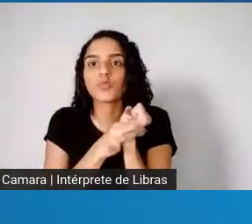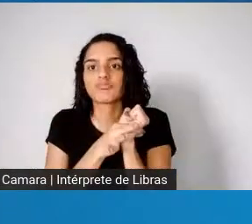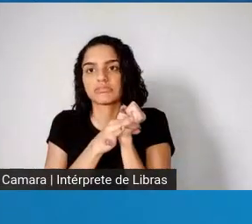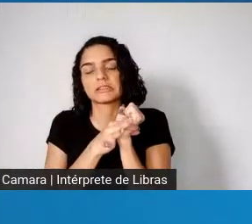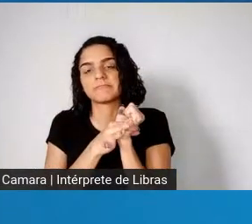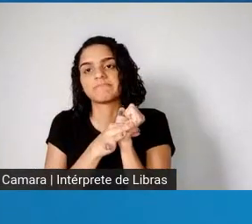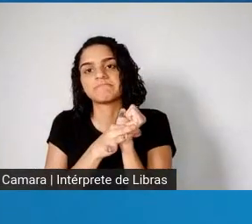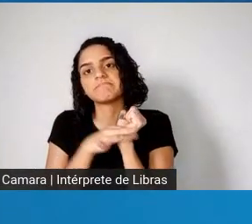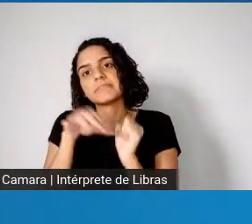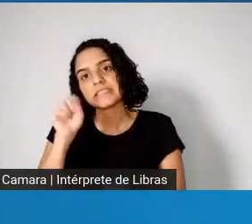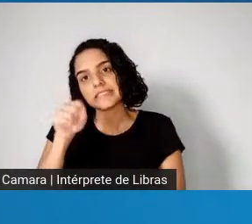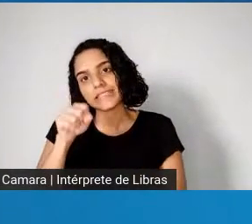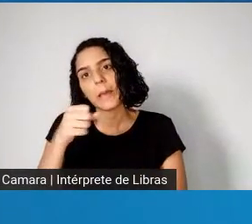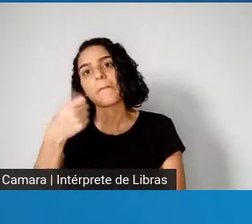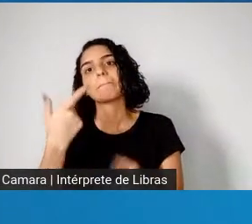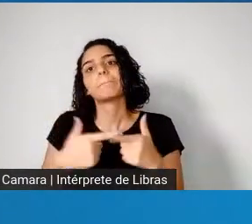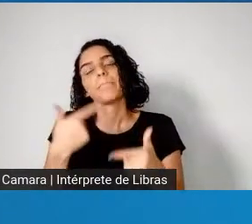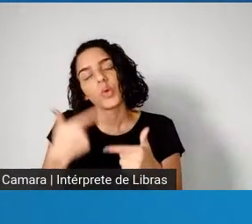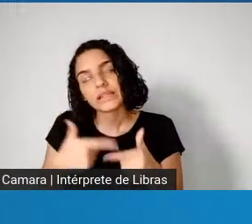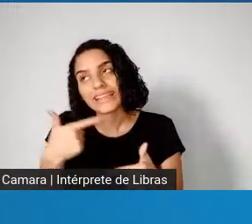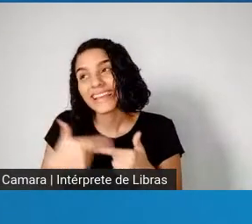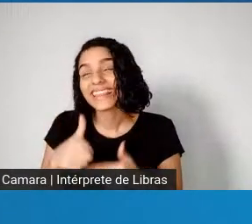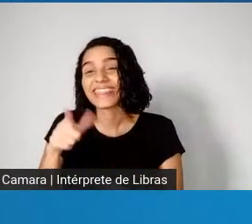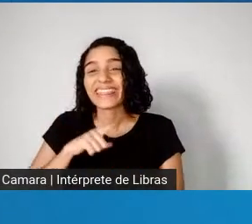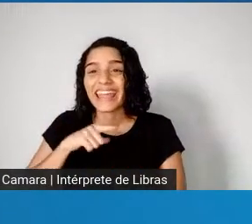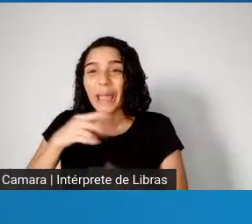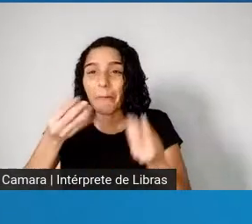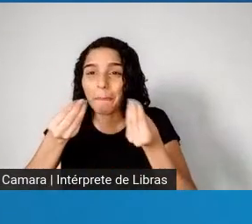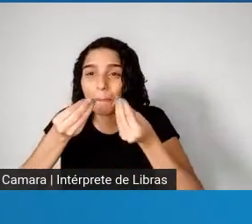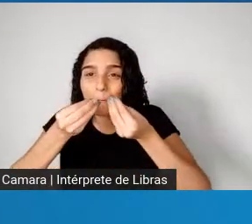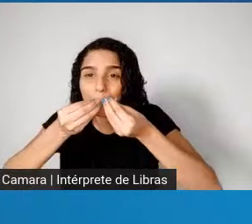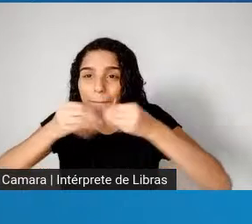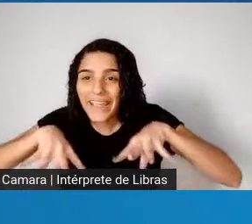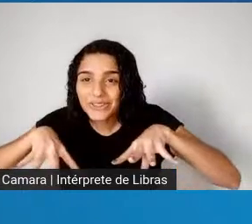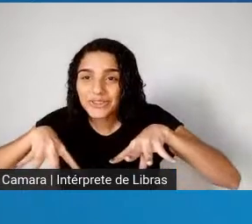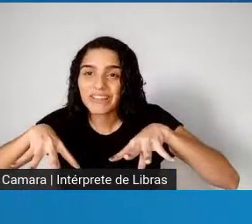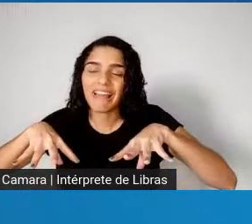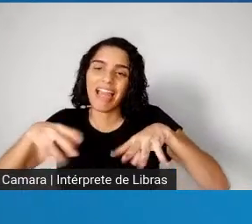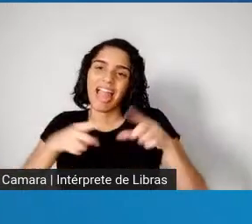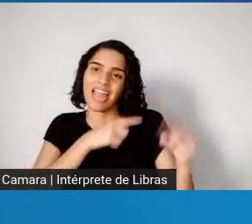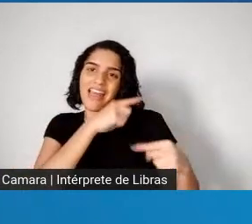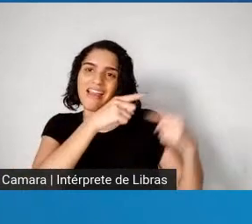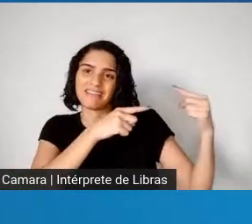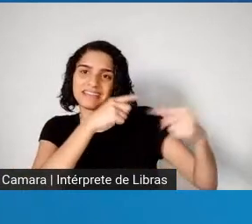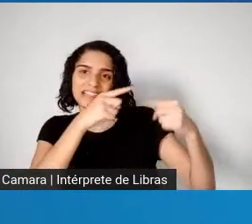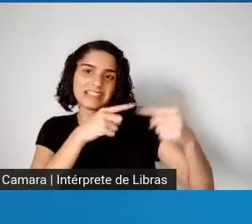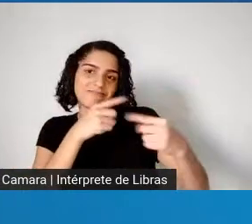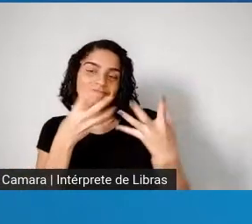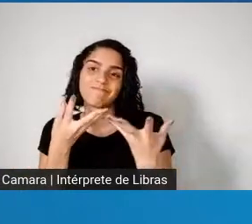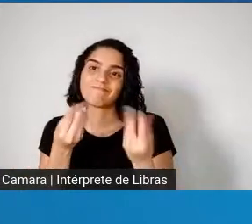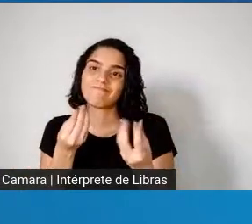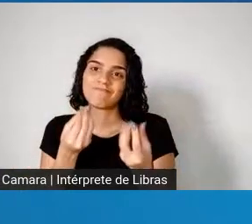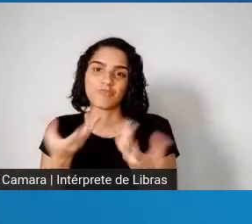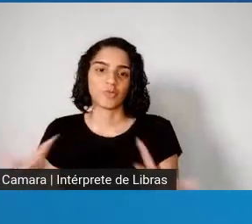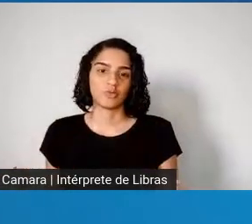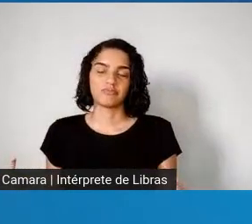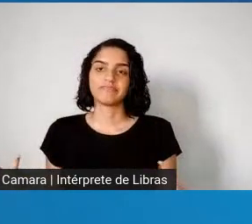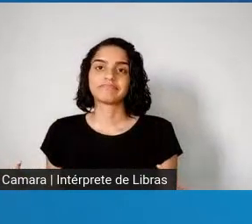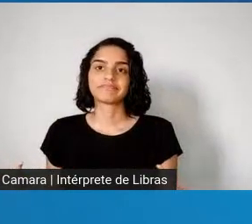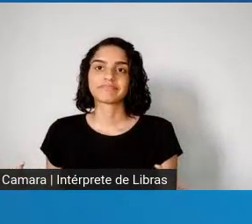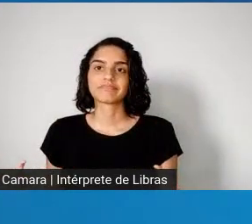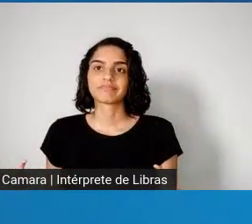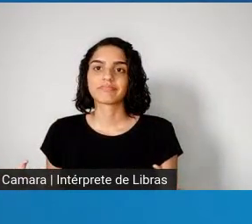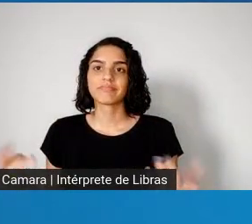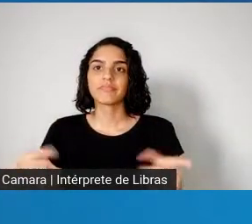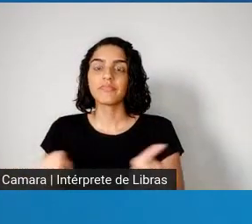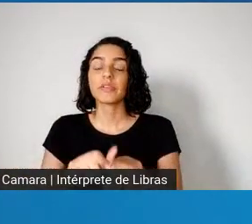porque os prejuízos a uma geração são muito grandes. Em relação aos comitês